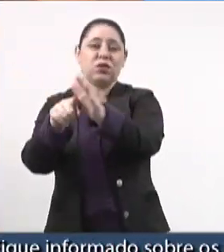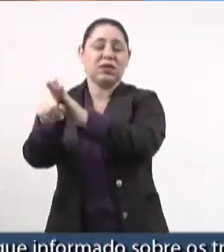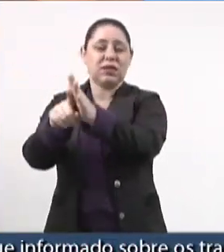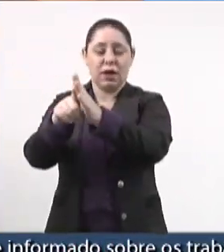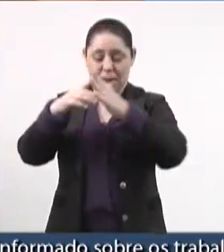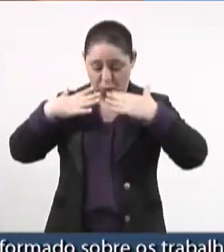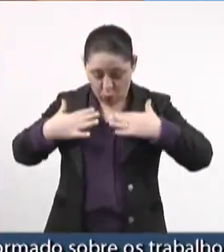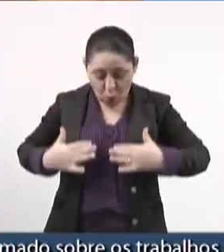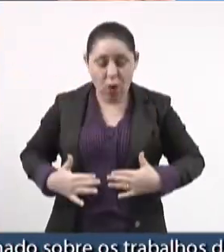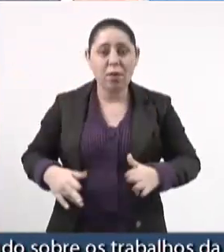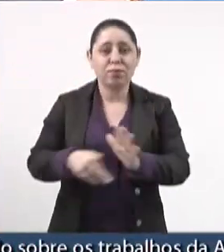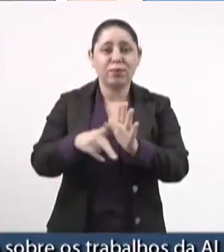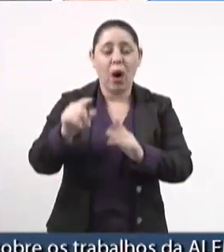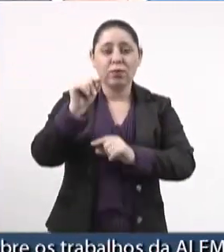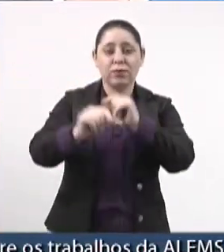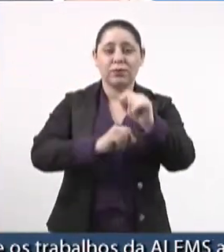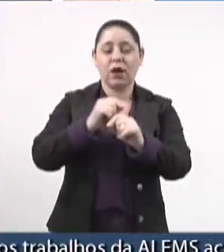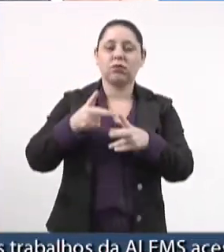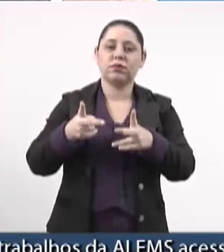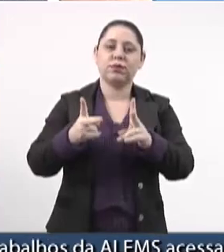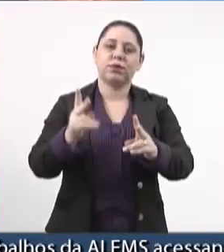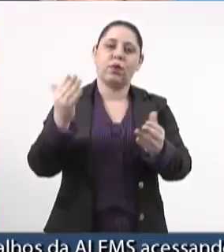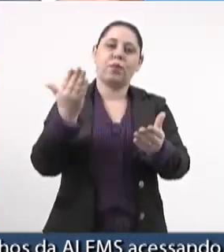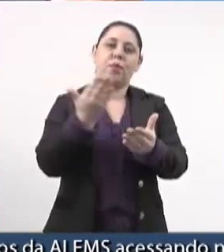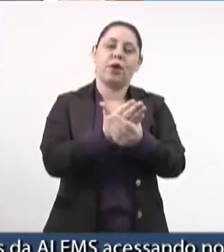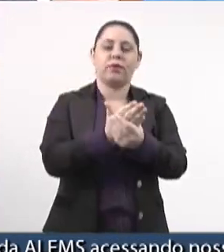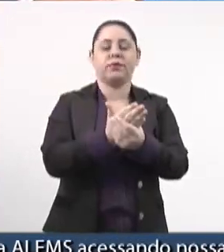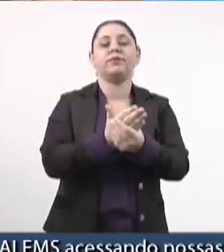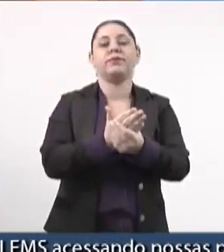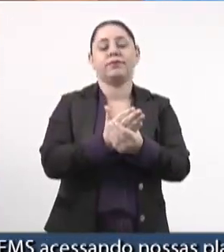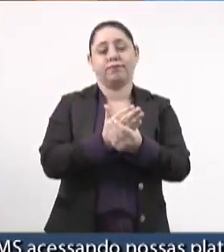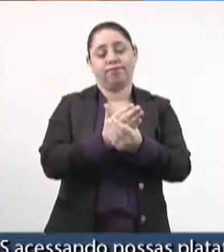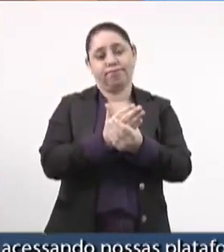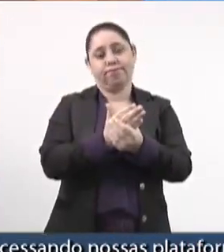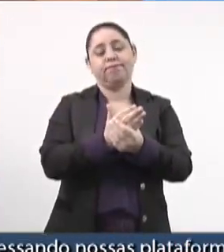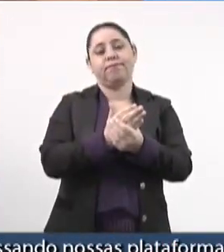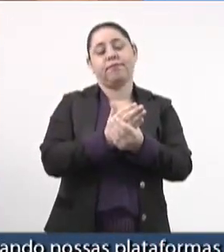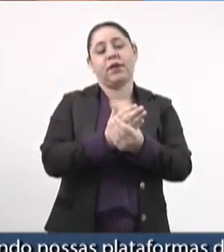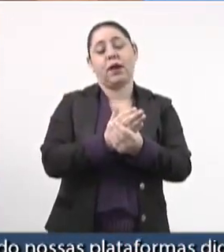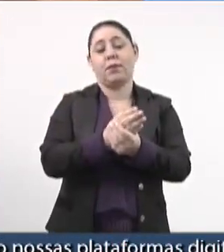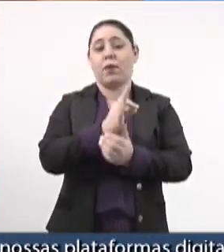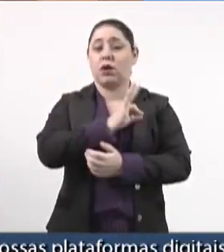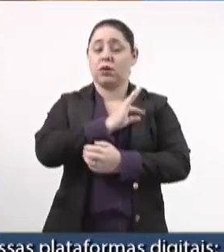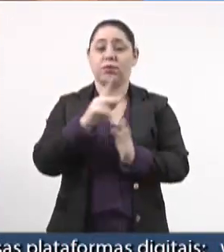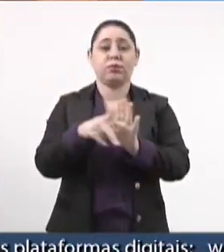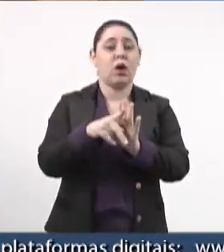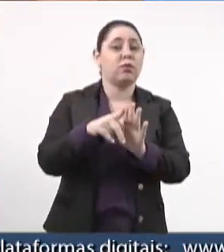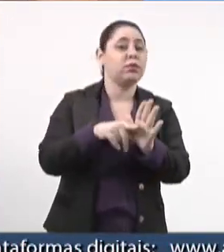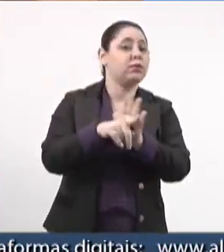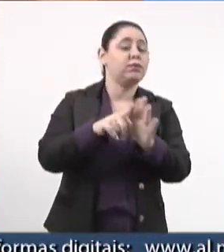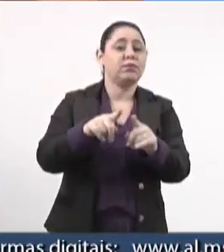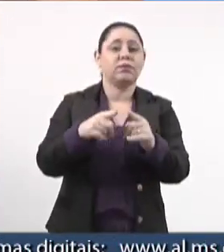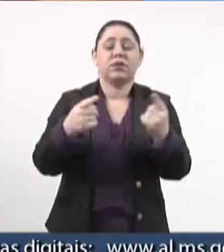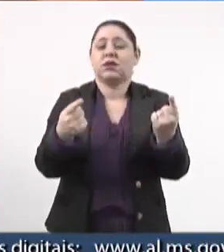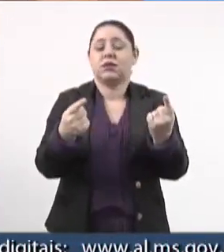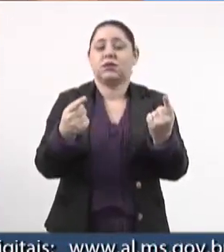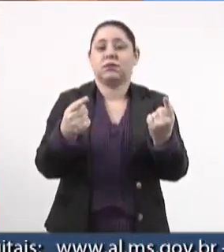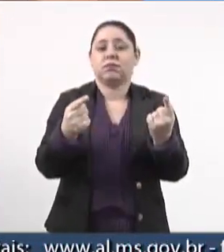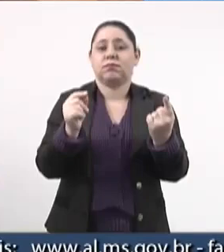delito para dar continuidade ao inquérito policial, mas